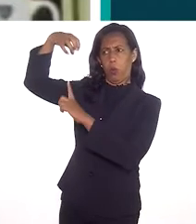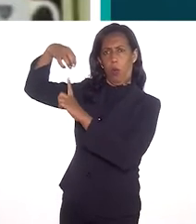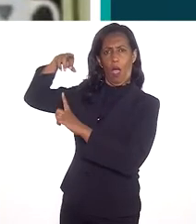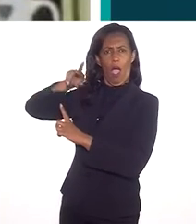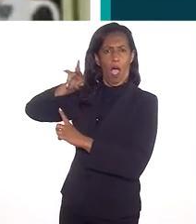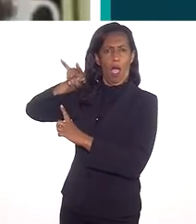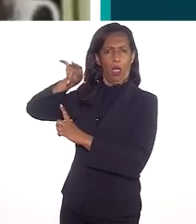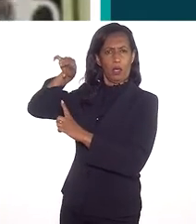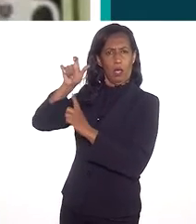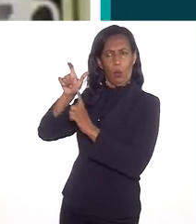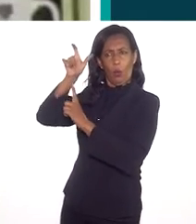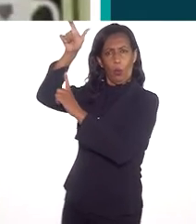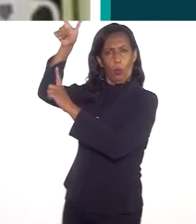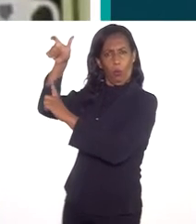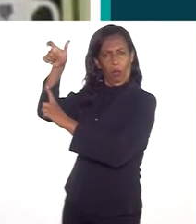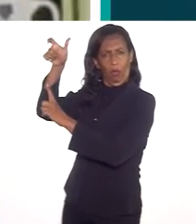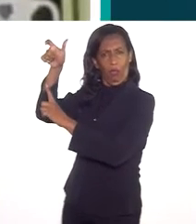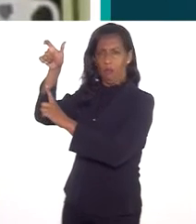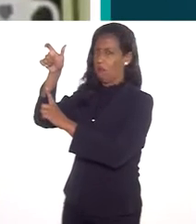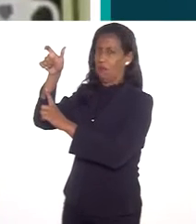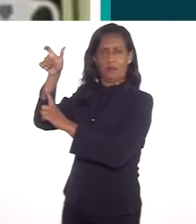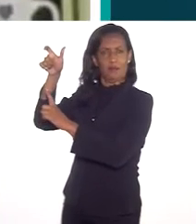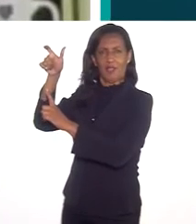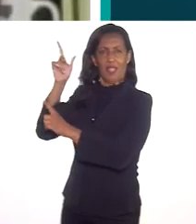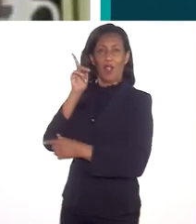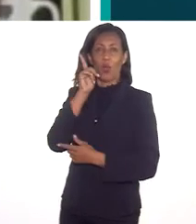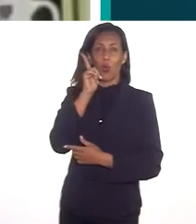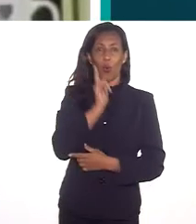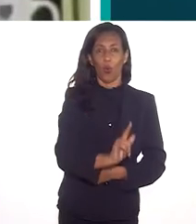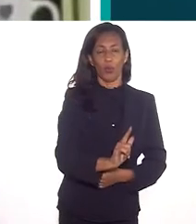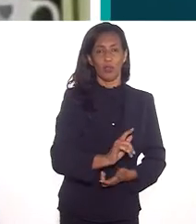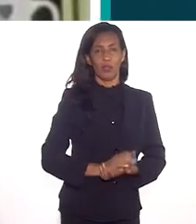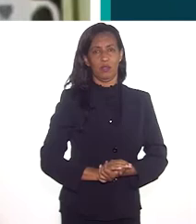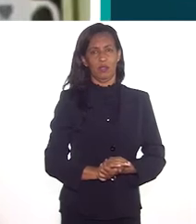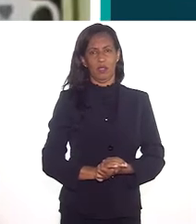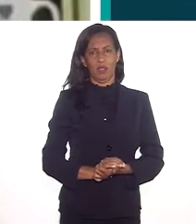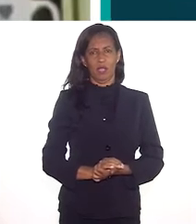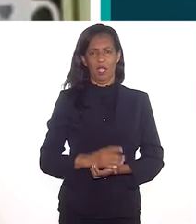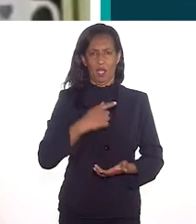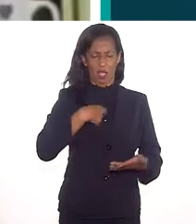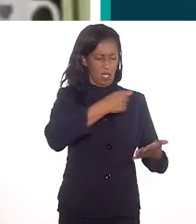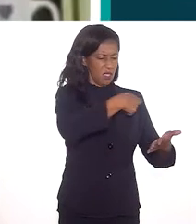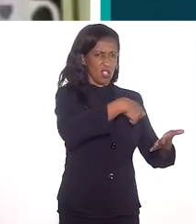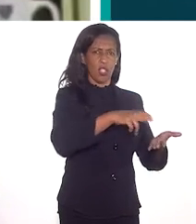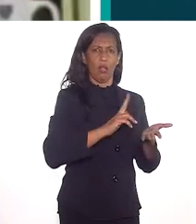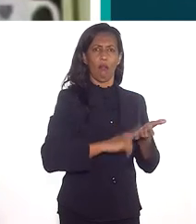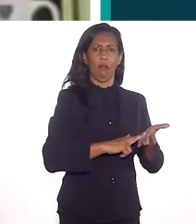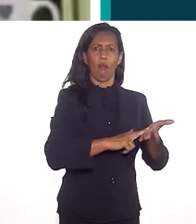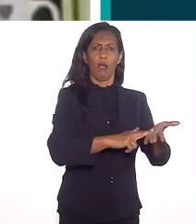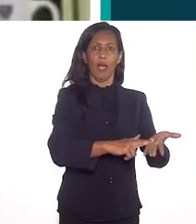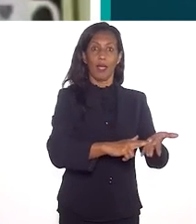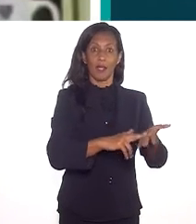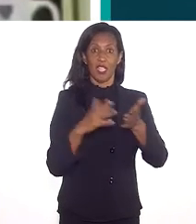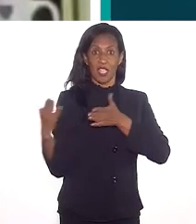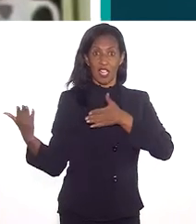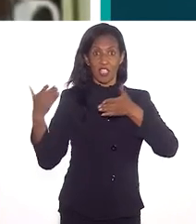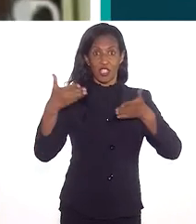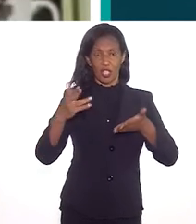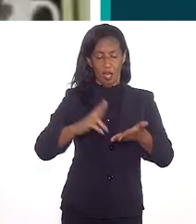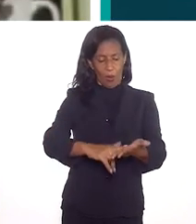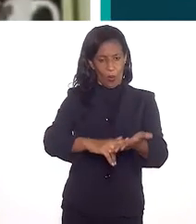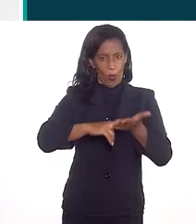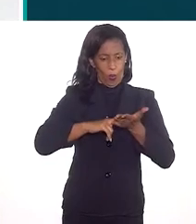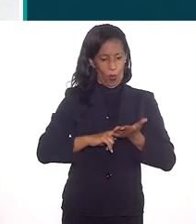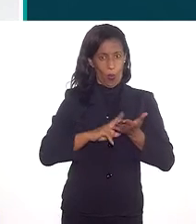rainha que deu a liberdade, não foi a princesa Isabel que deu, ela foi conquistada, e essa é a palavra que eles utilizam para escrever a carta. E a carta